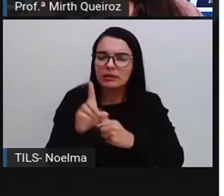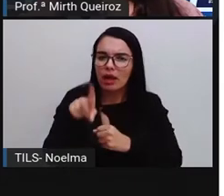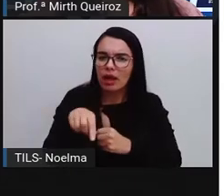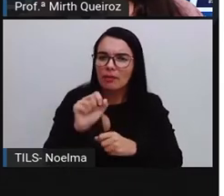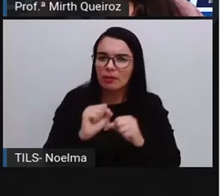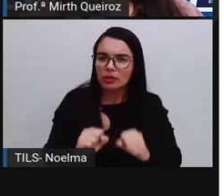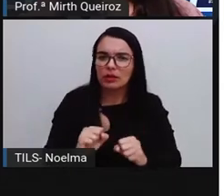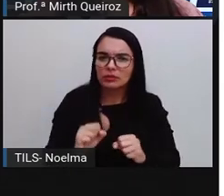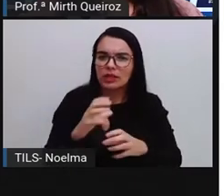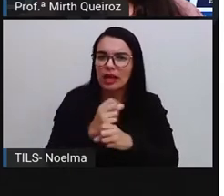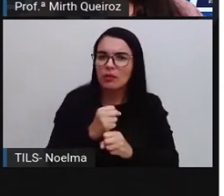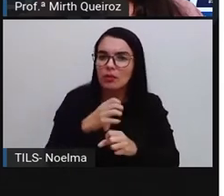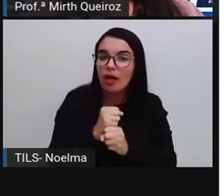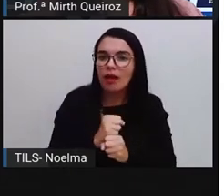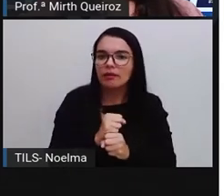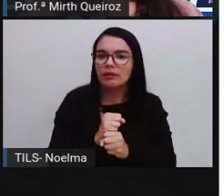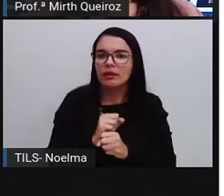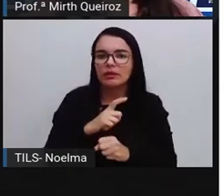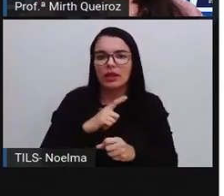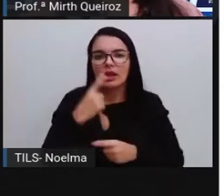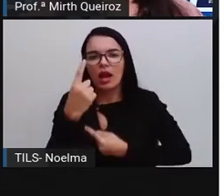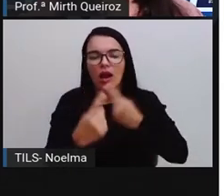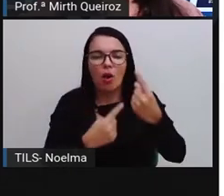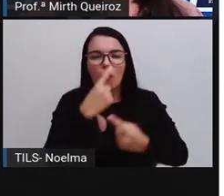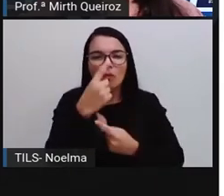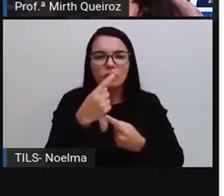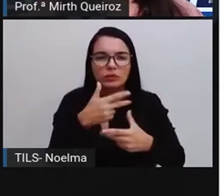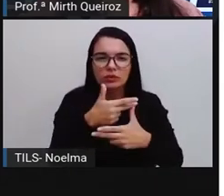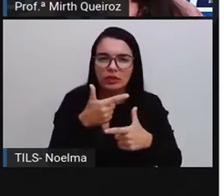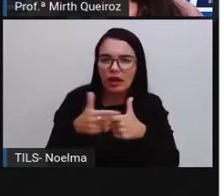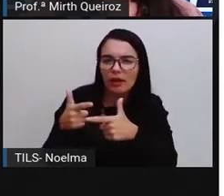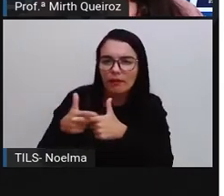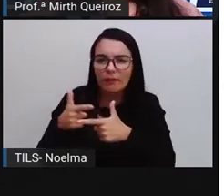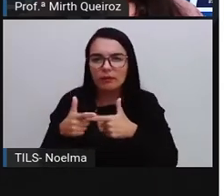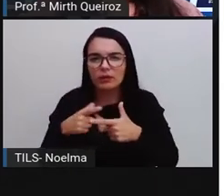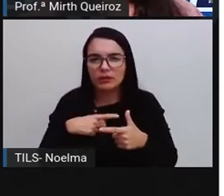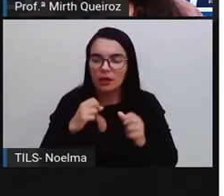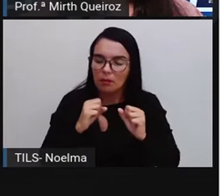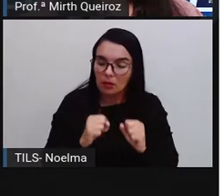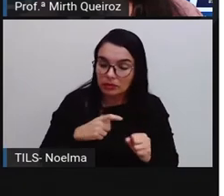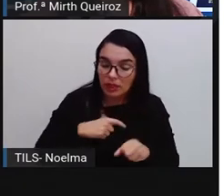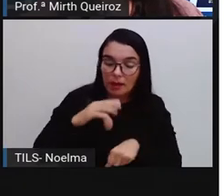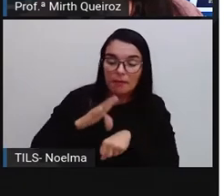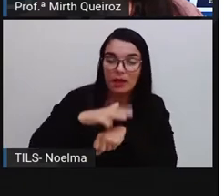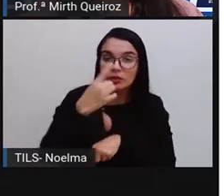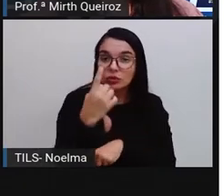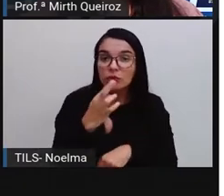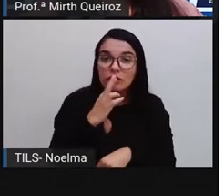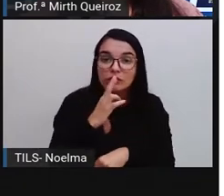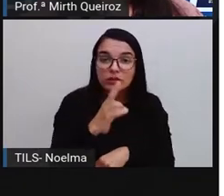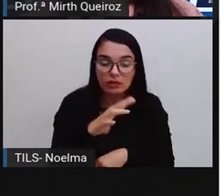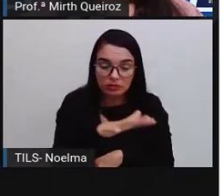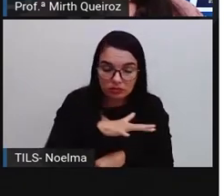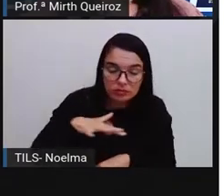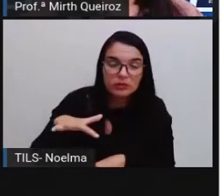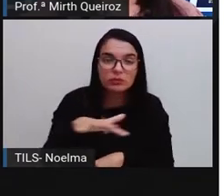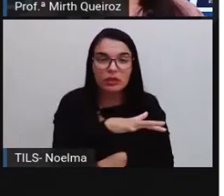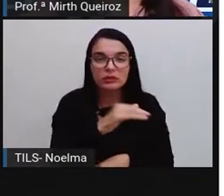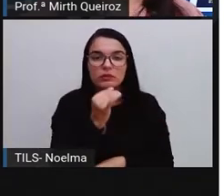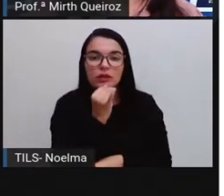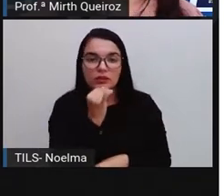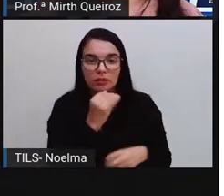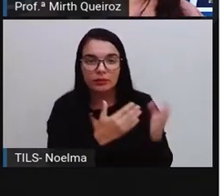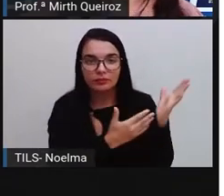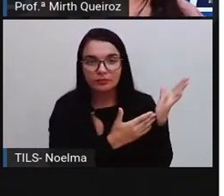podemos calcular a probabilidade. Em alguns casos, podemos observar mais de um resultado de espaço amostral. Por exemplo,